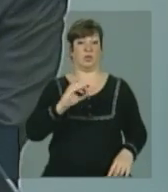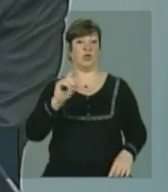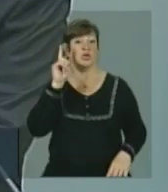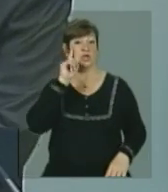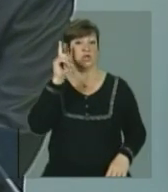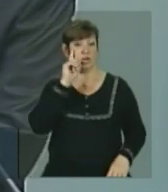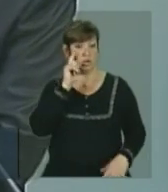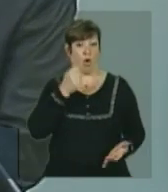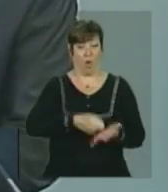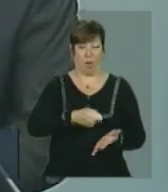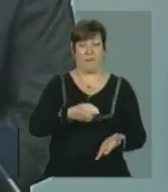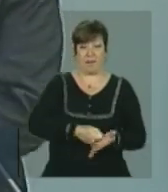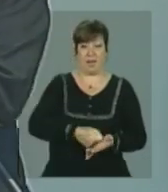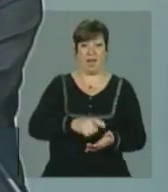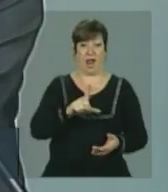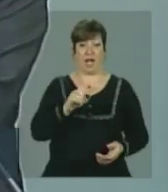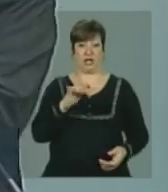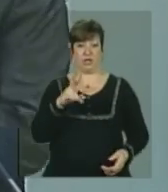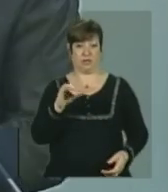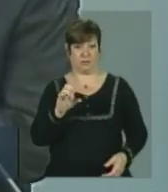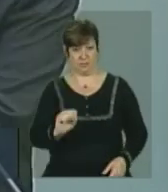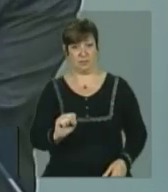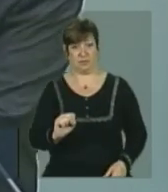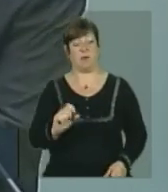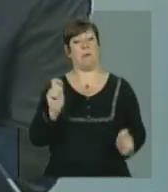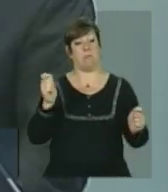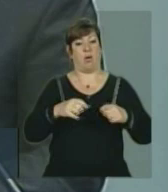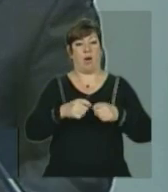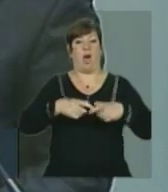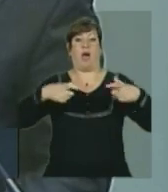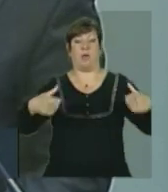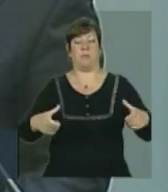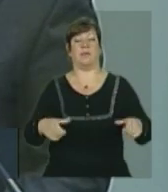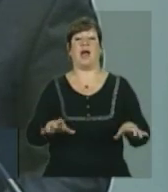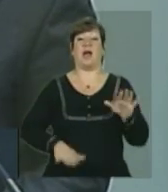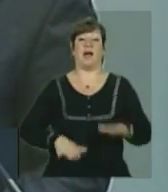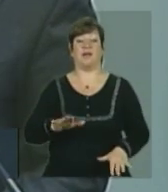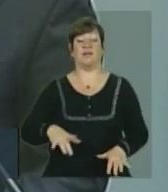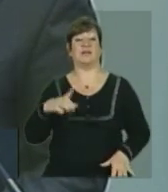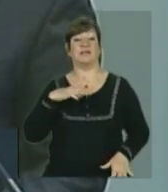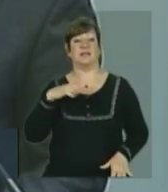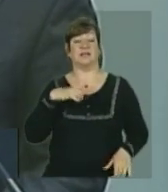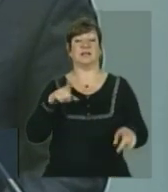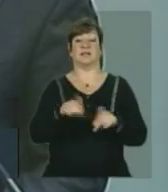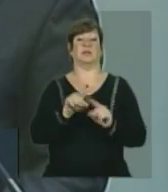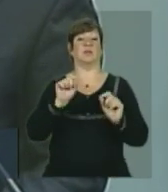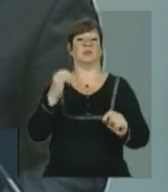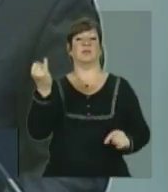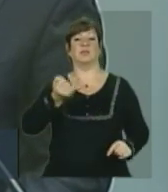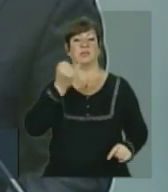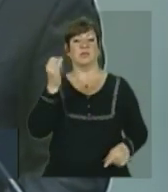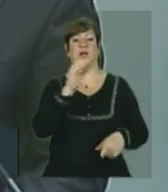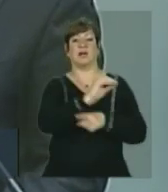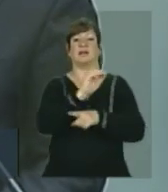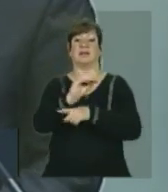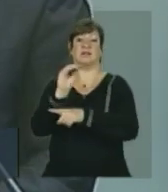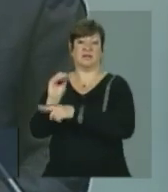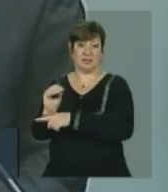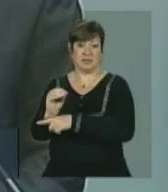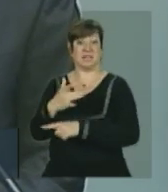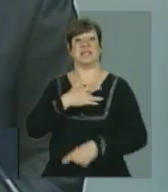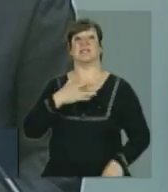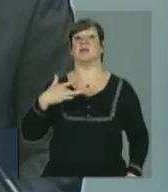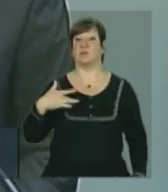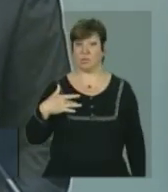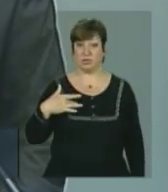leitivos obrigatórios, que podem ser estendidos, e, às vezes, ele tem um caráter importante, que é assistencial e